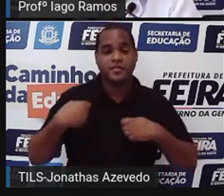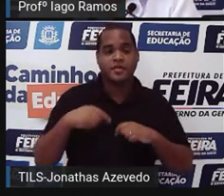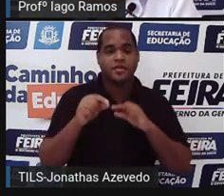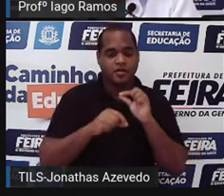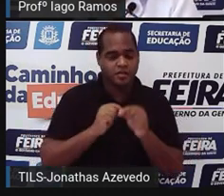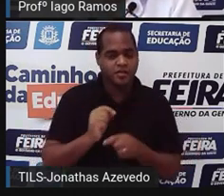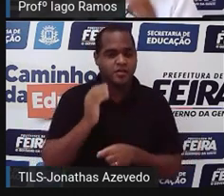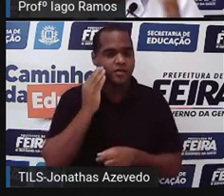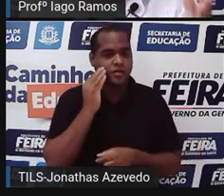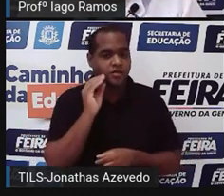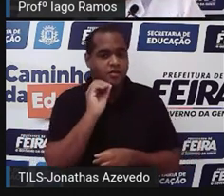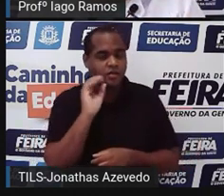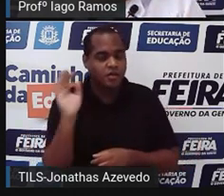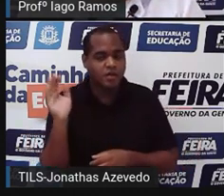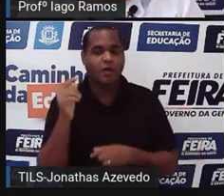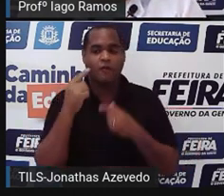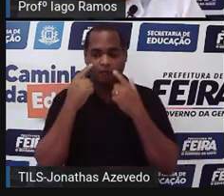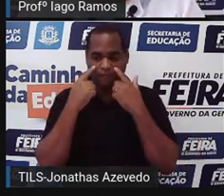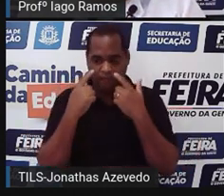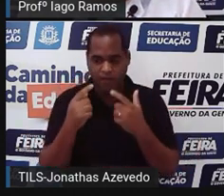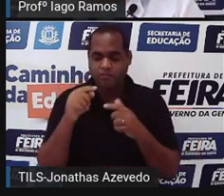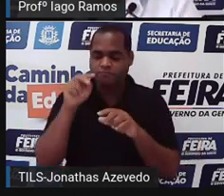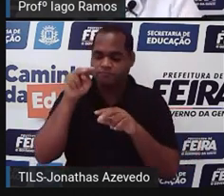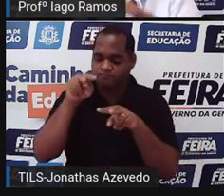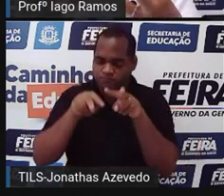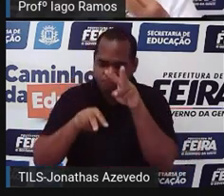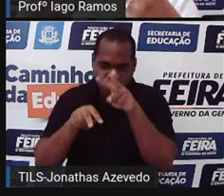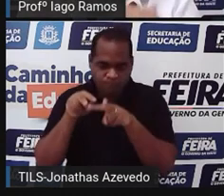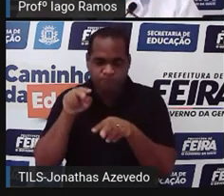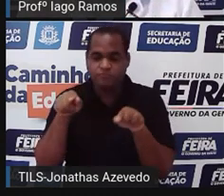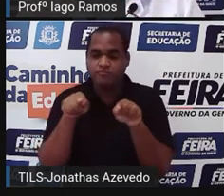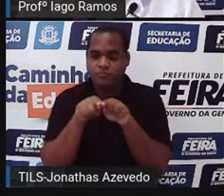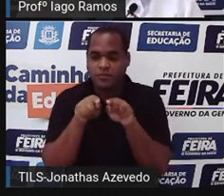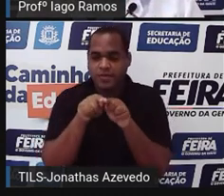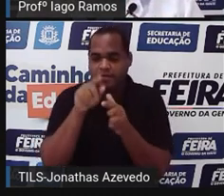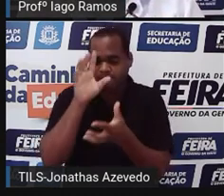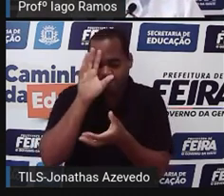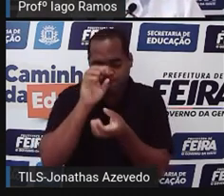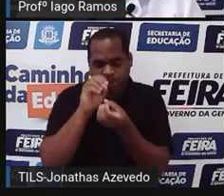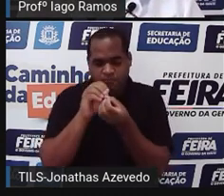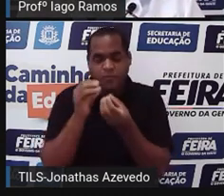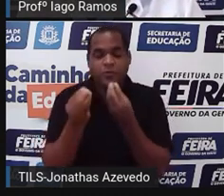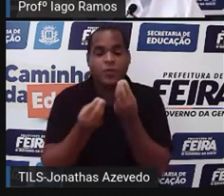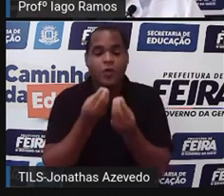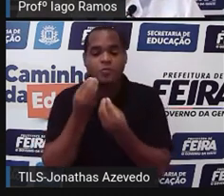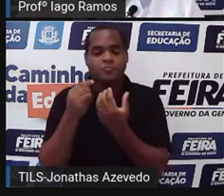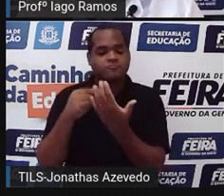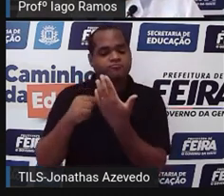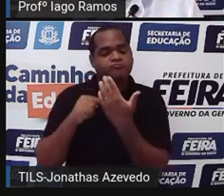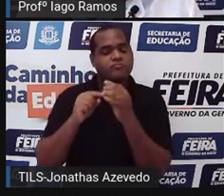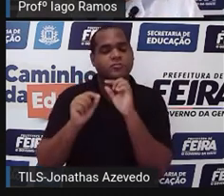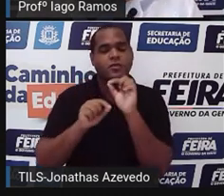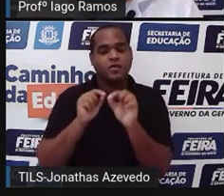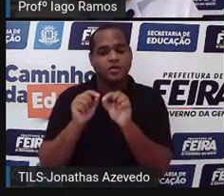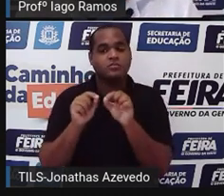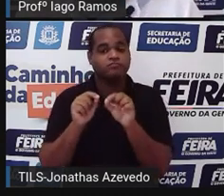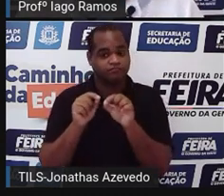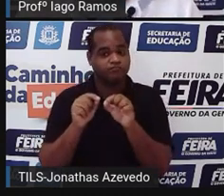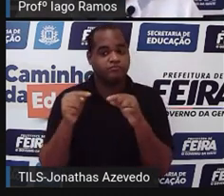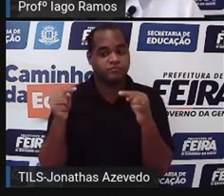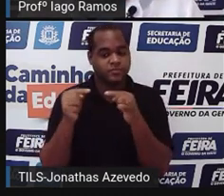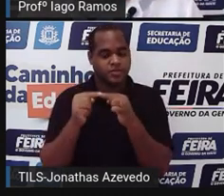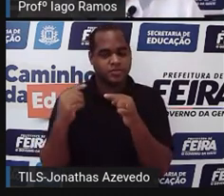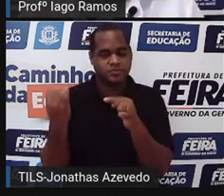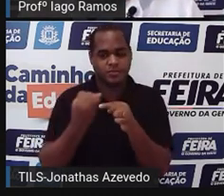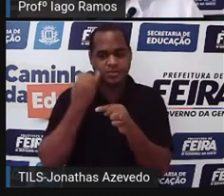a gente precisa ler esse gráfico e entender o que esse gráfico quer mostrar para nós. Tá? Essa é a parte de